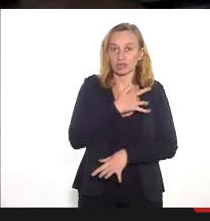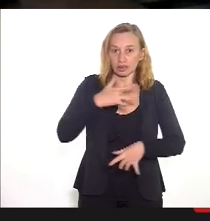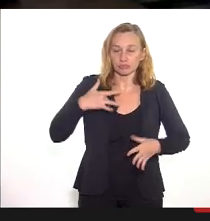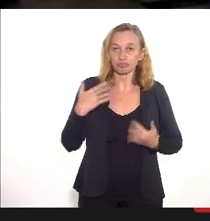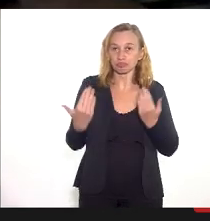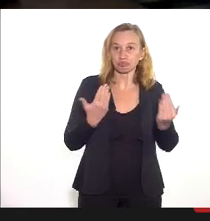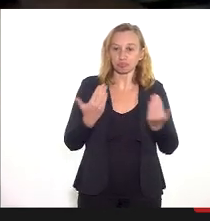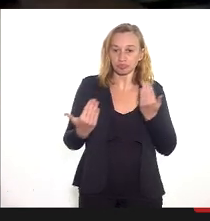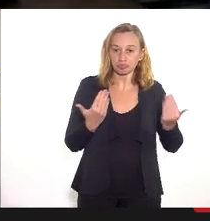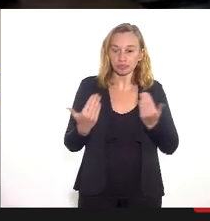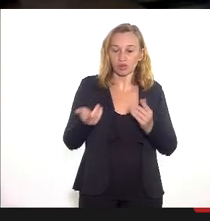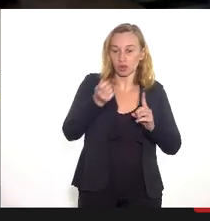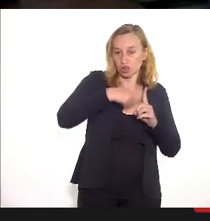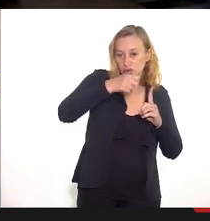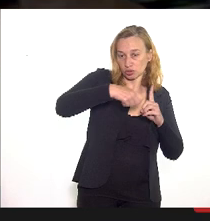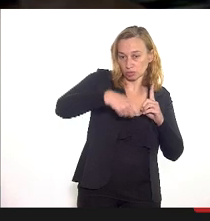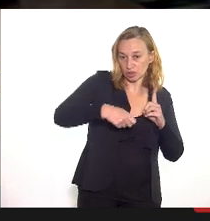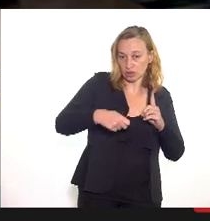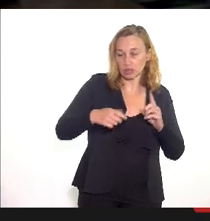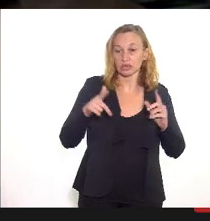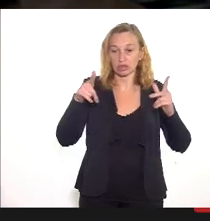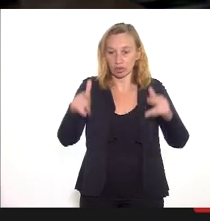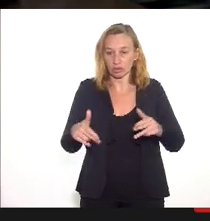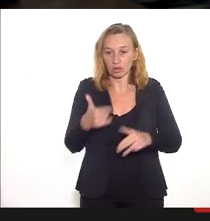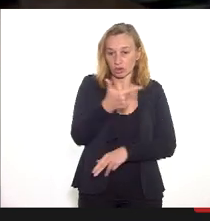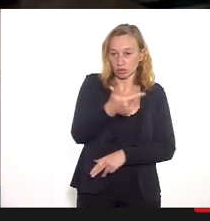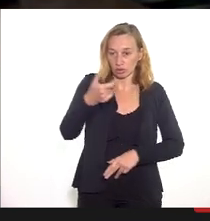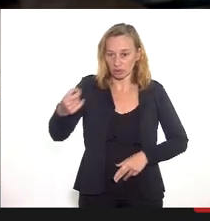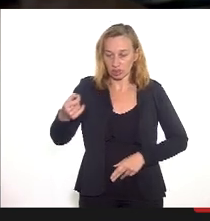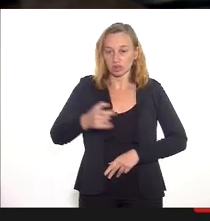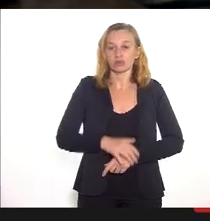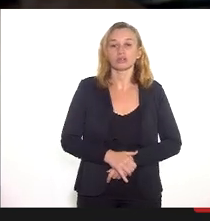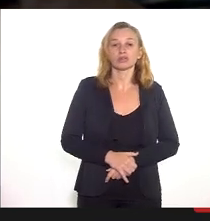comparados aos mesmos meses de 2020.